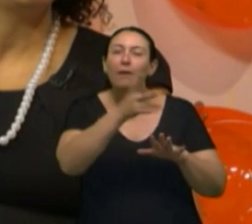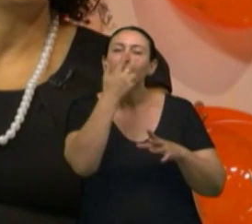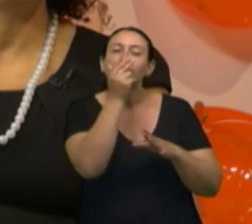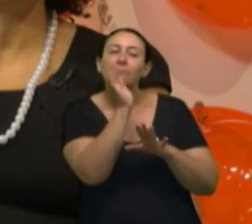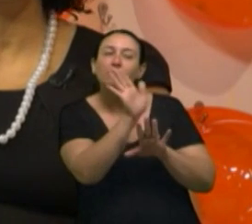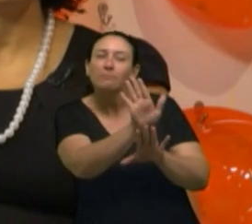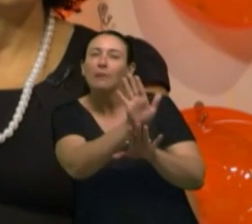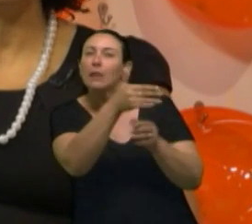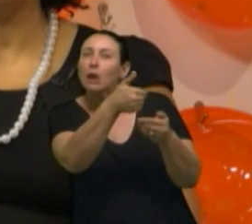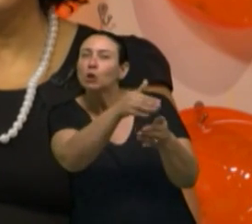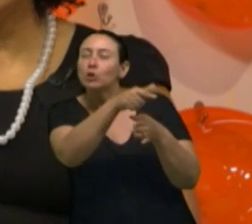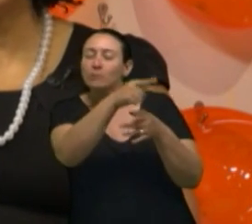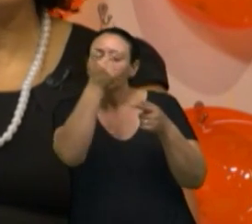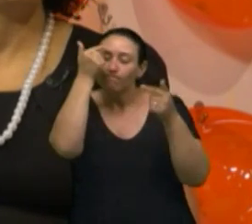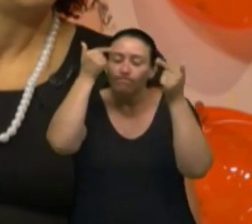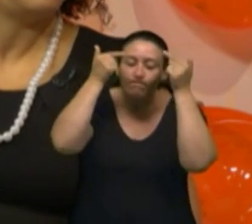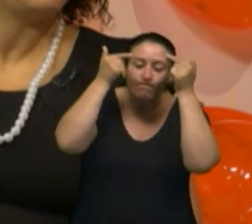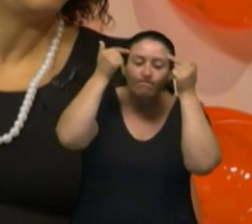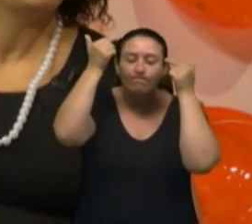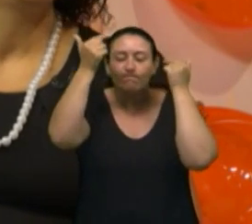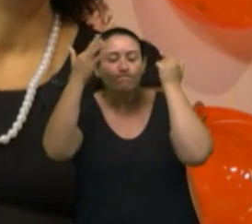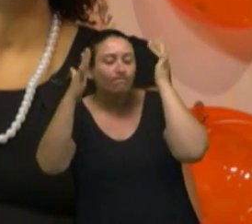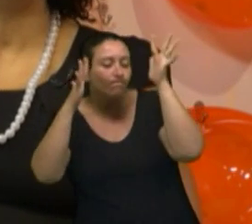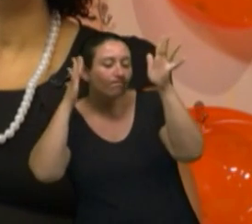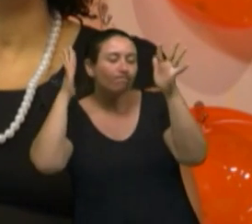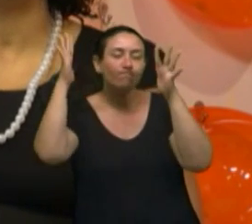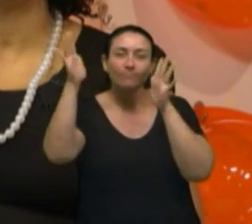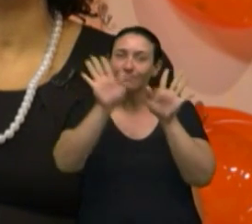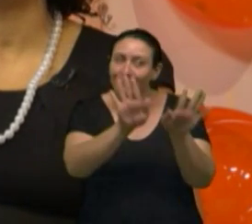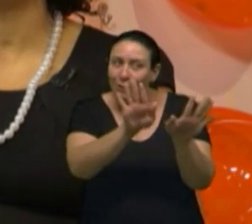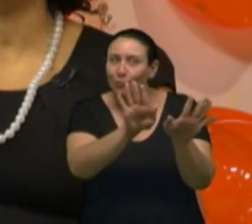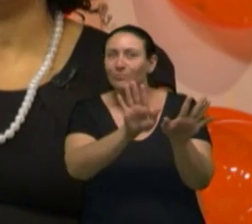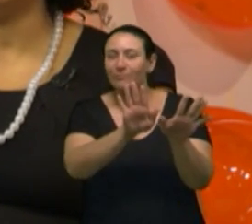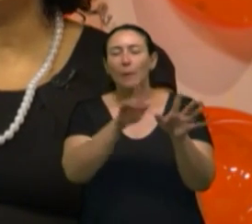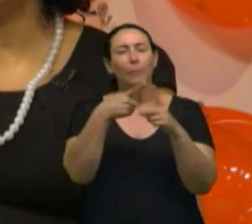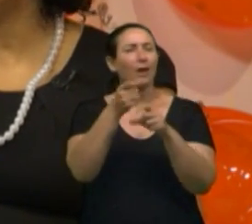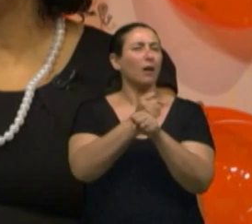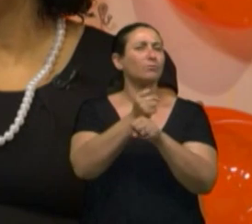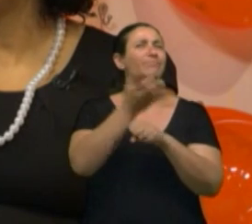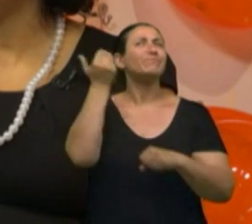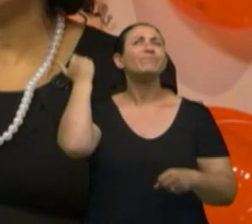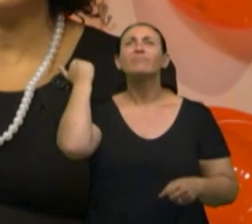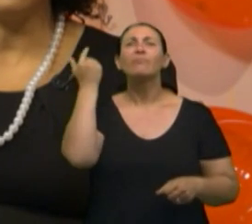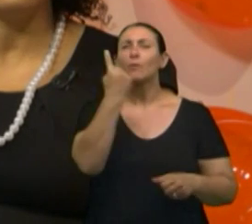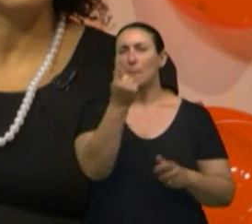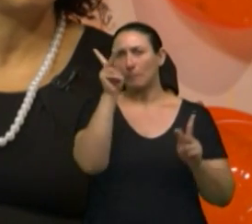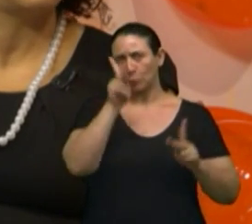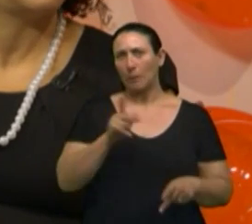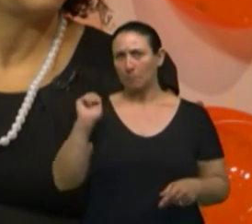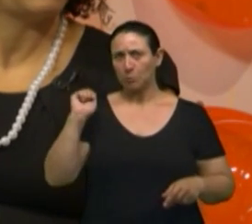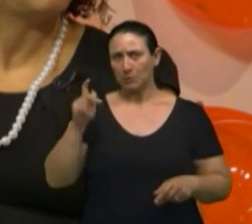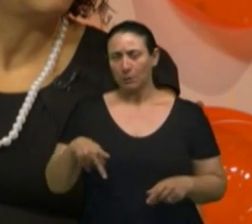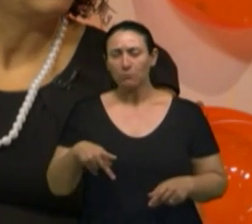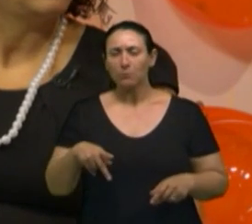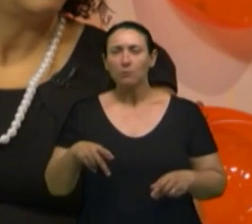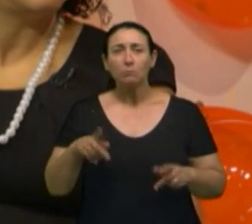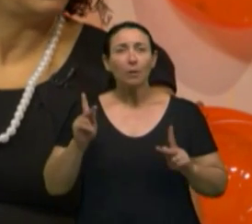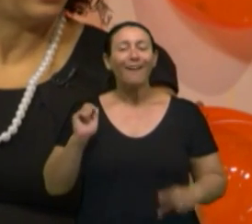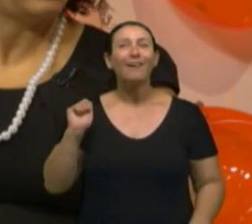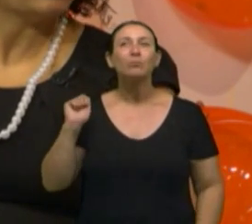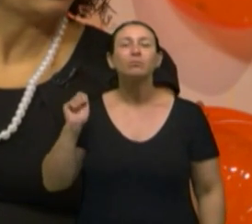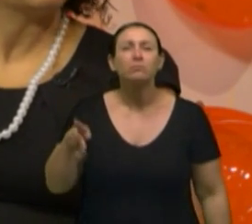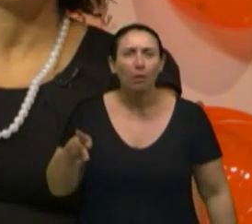Claro. Porque nós estamos vivendo mais, ainda bem, né? Claro. E há uns anos atrás, uma pessoa aposentada, ela se aposentava,